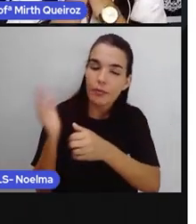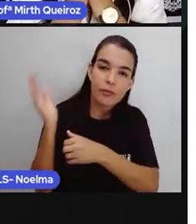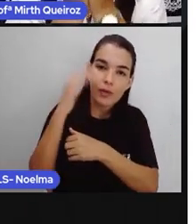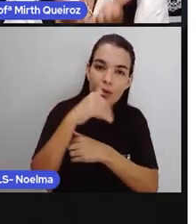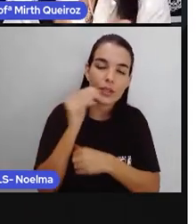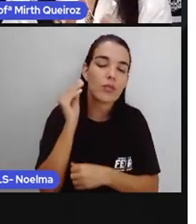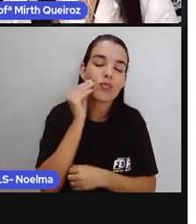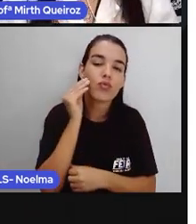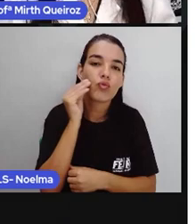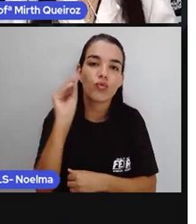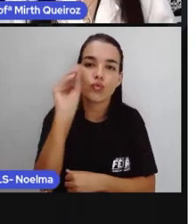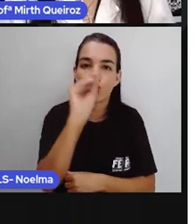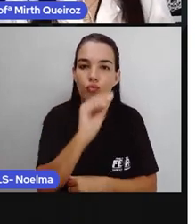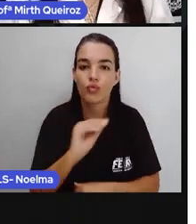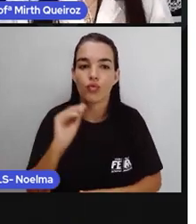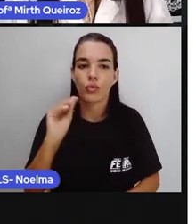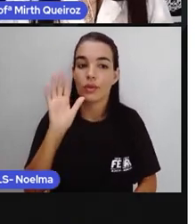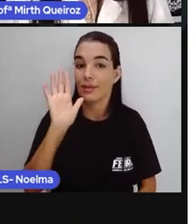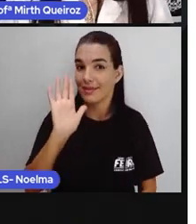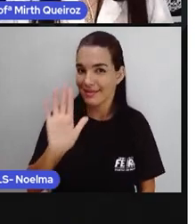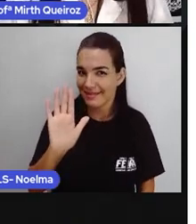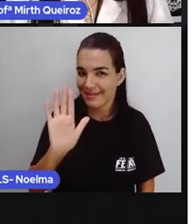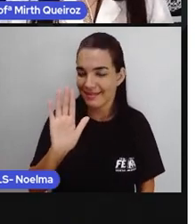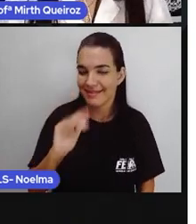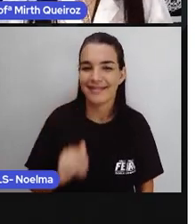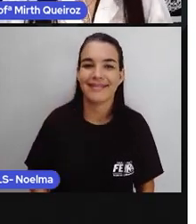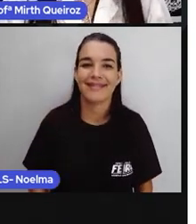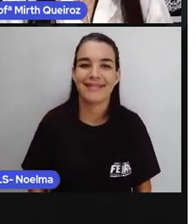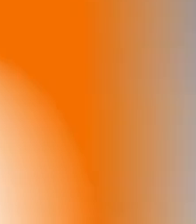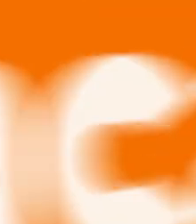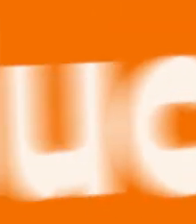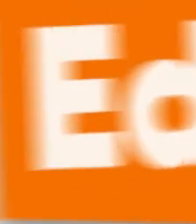Tá? Um beijo Em coração De vocês E até mais